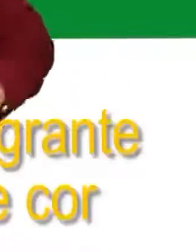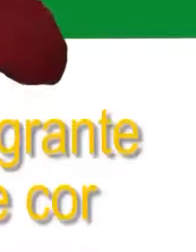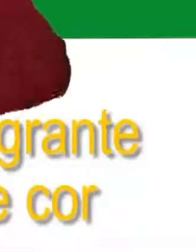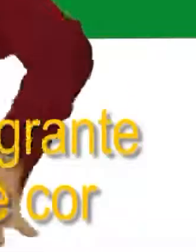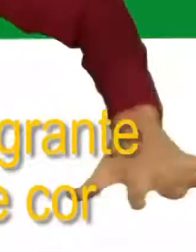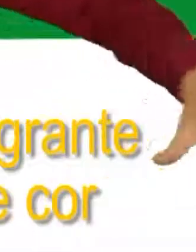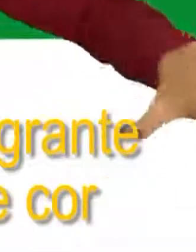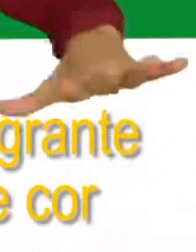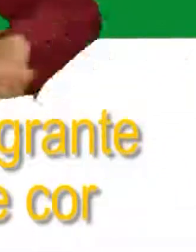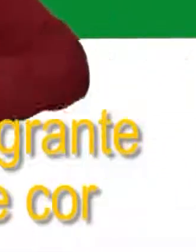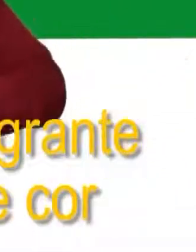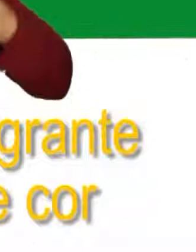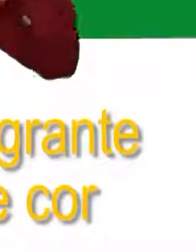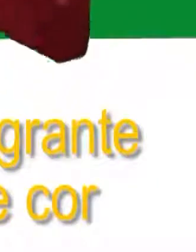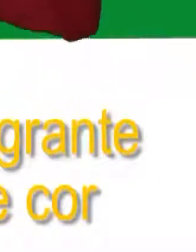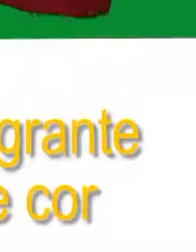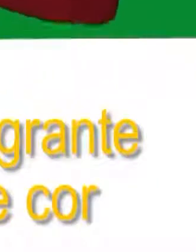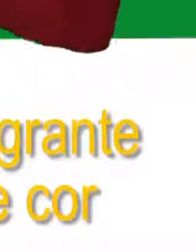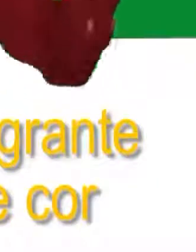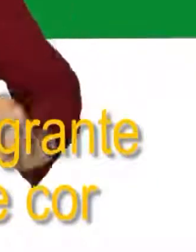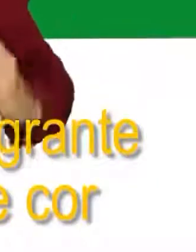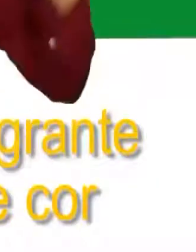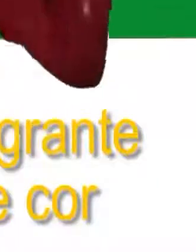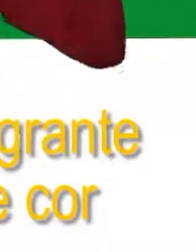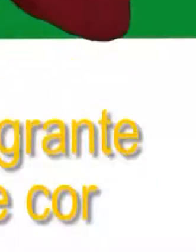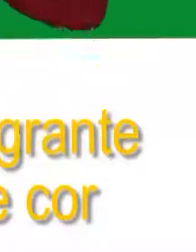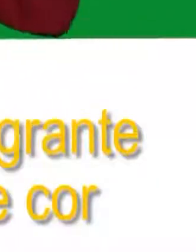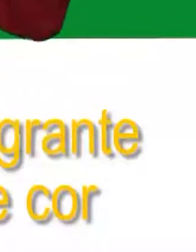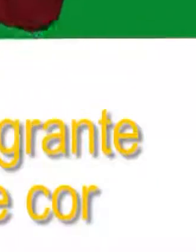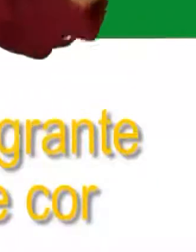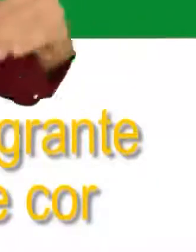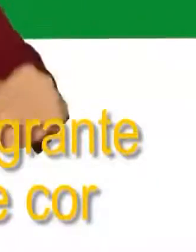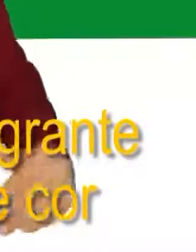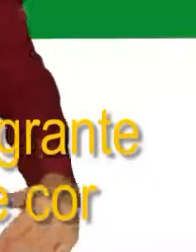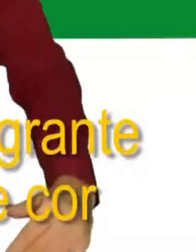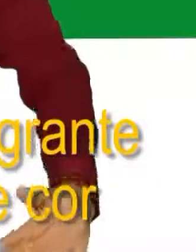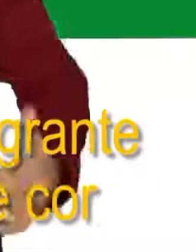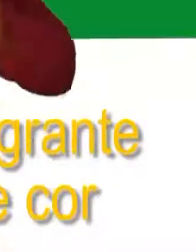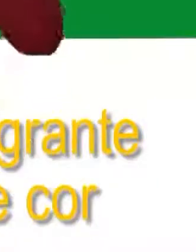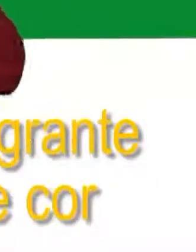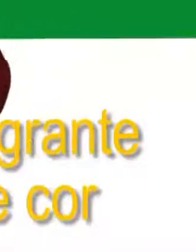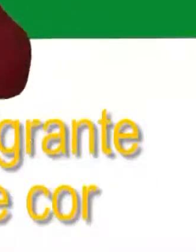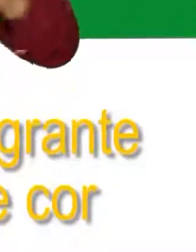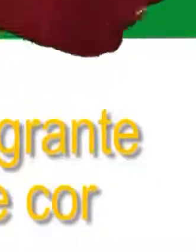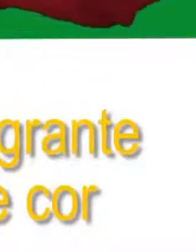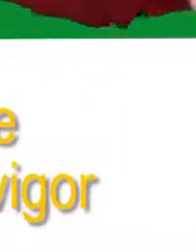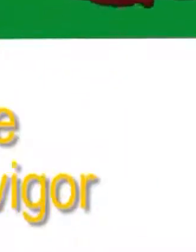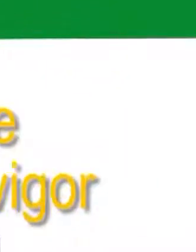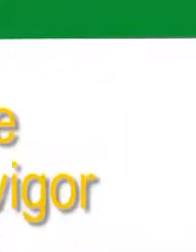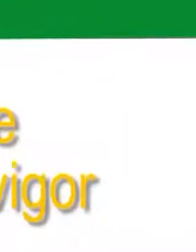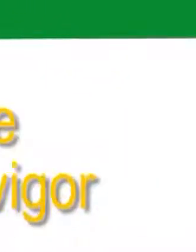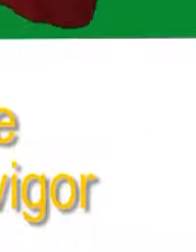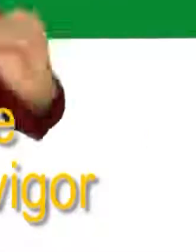Vinhedo, nativa, imigrante, és um bolo da luz e dor.